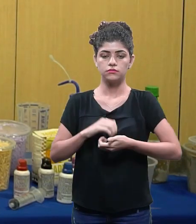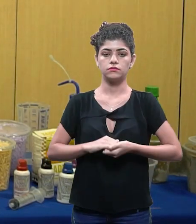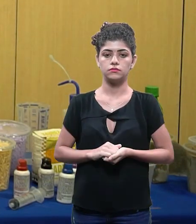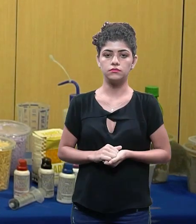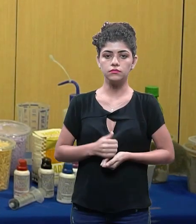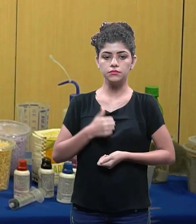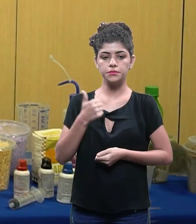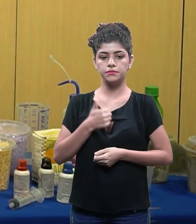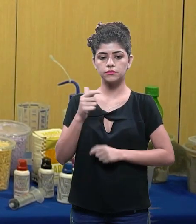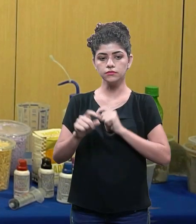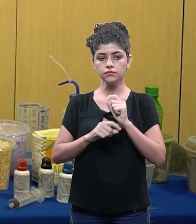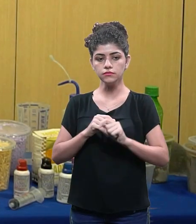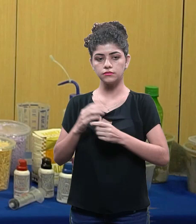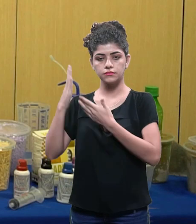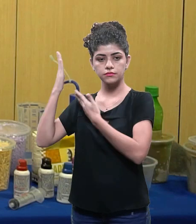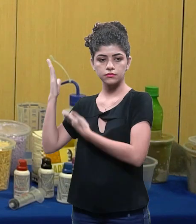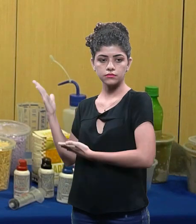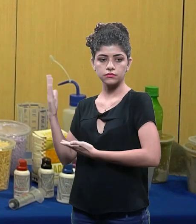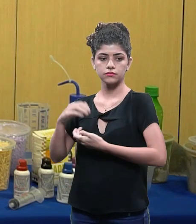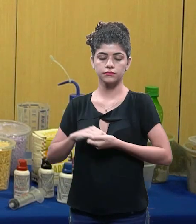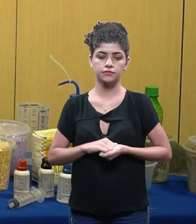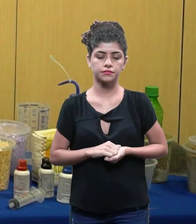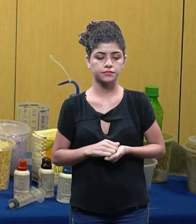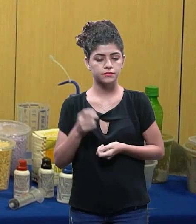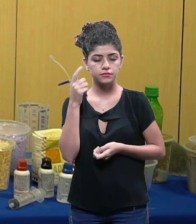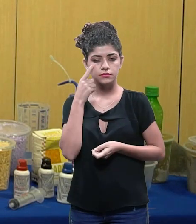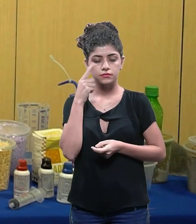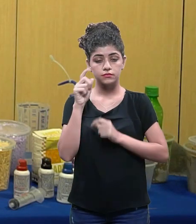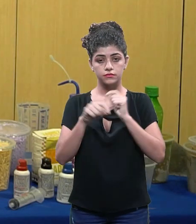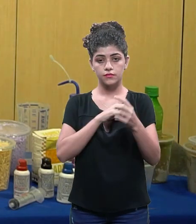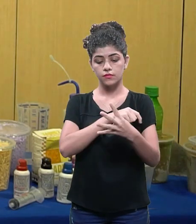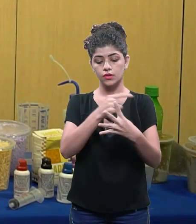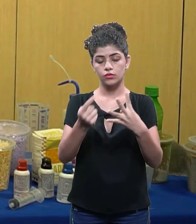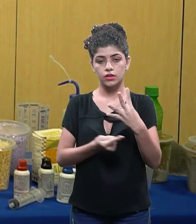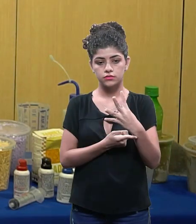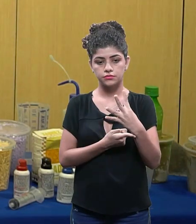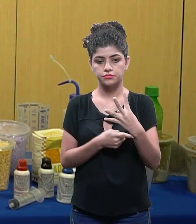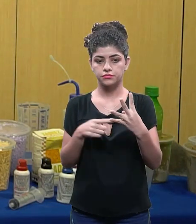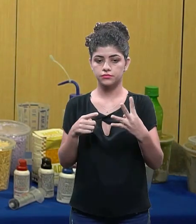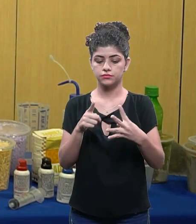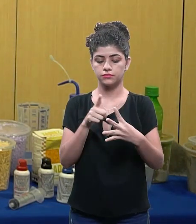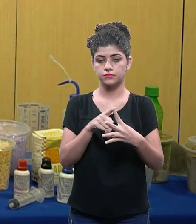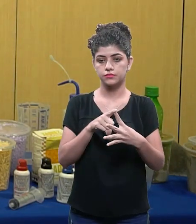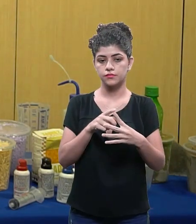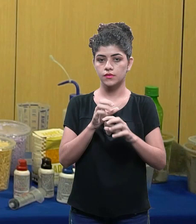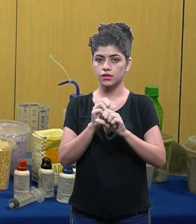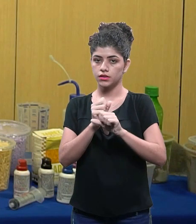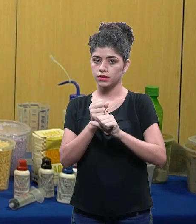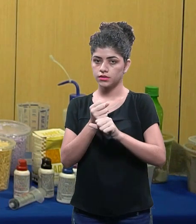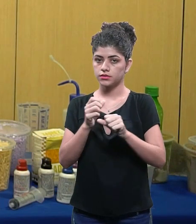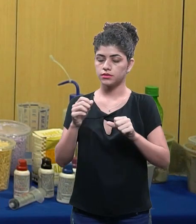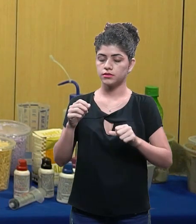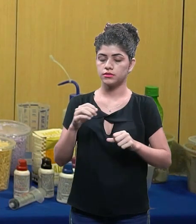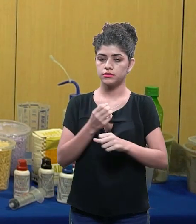O primeiro deles é o Eco Design. Então, lembra-se que quando a gente falou sobre o Eco Design, a gente pensou em quatro parâmetros, certo? Durabilidade,